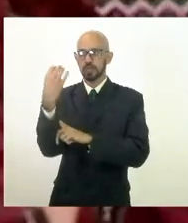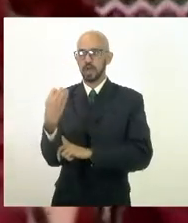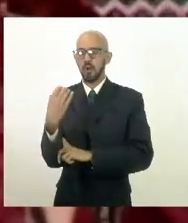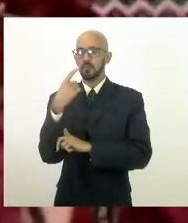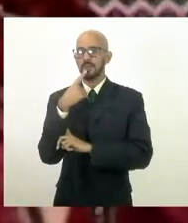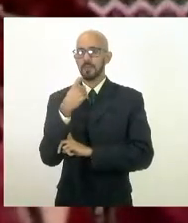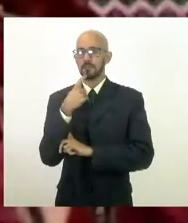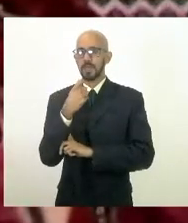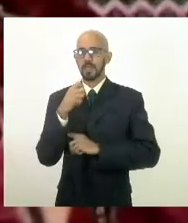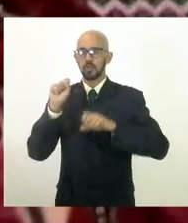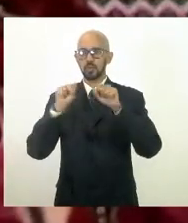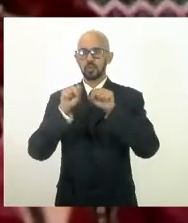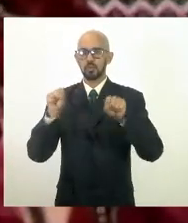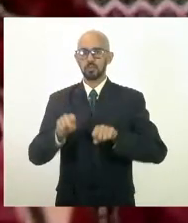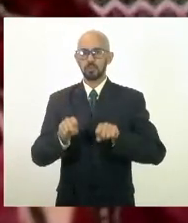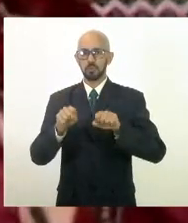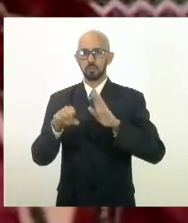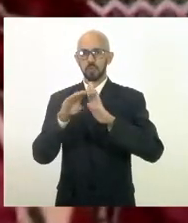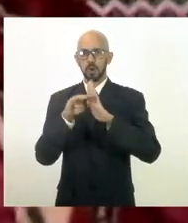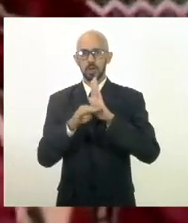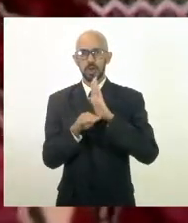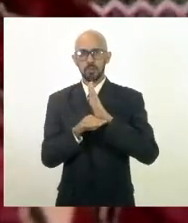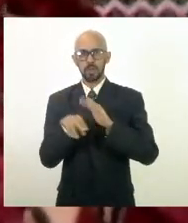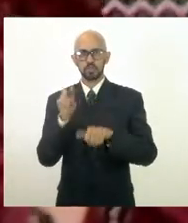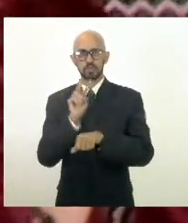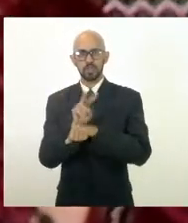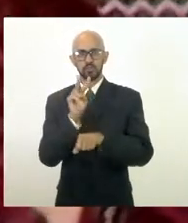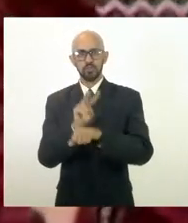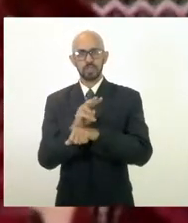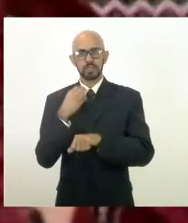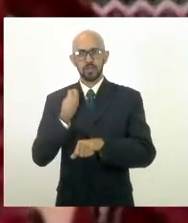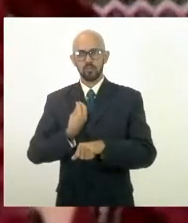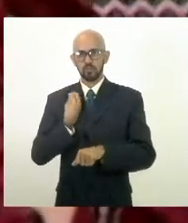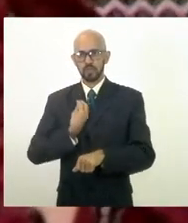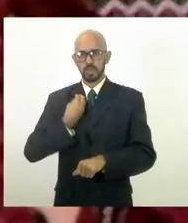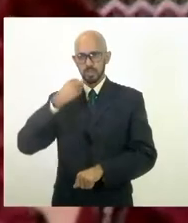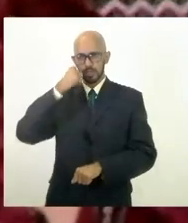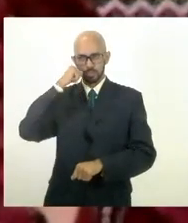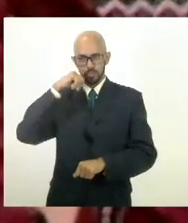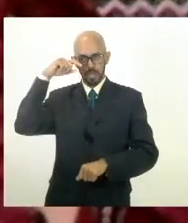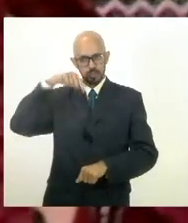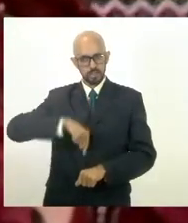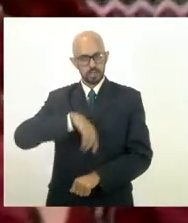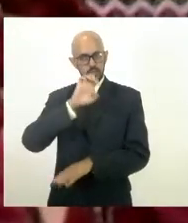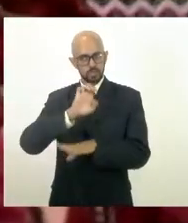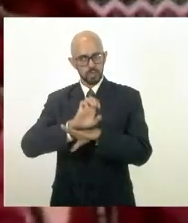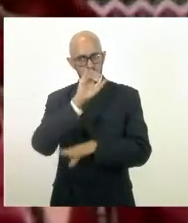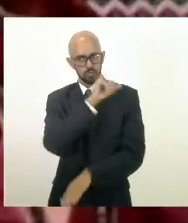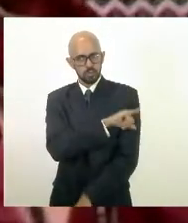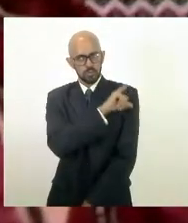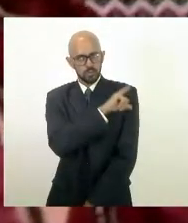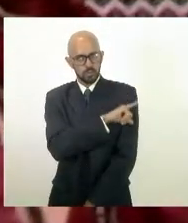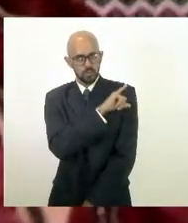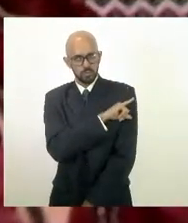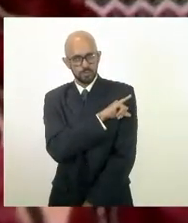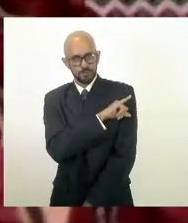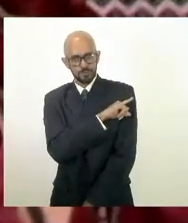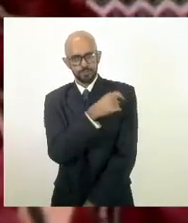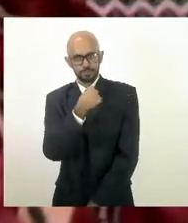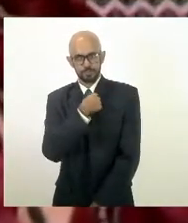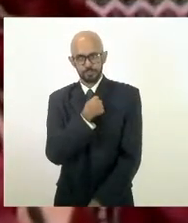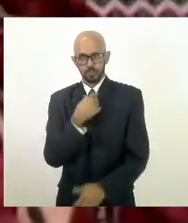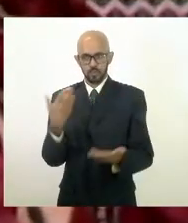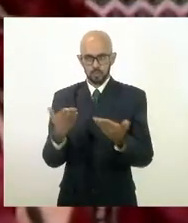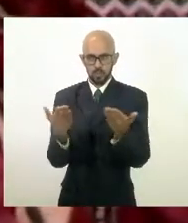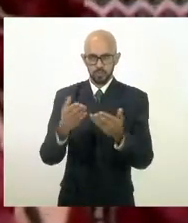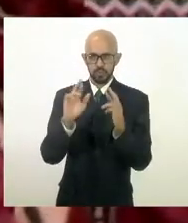de defesa da vida das mulheres aqui no estado do Rio de Janeiro eu tive uma